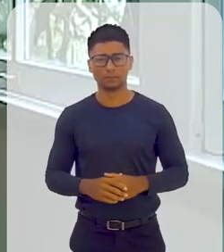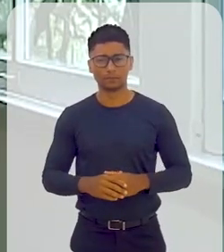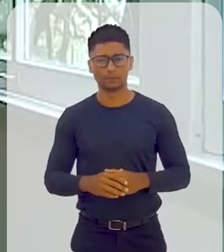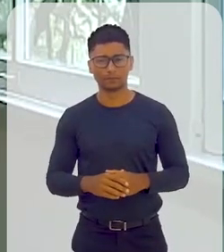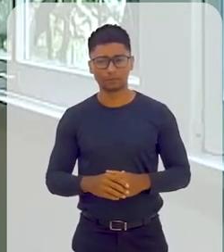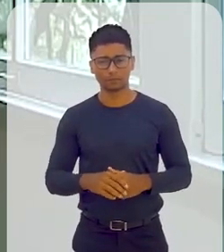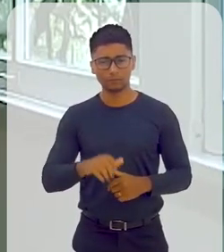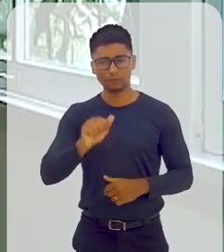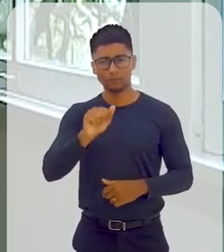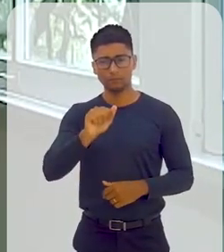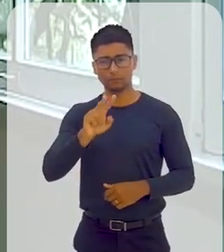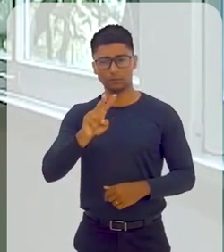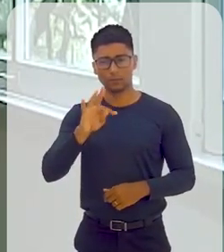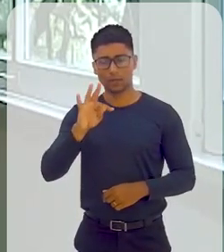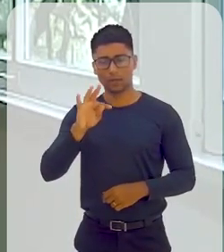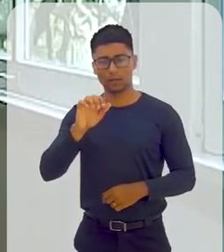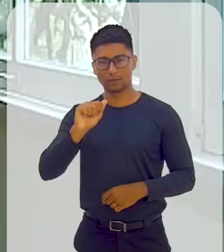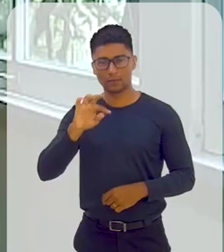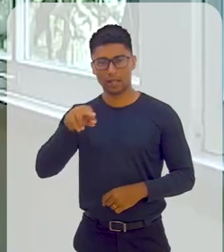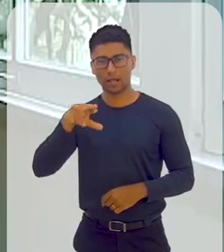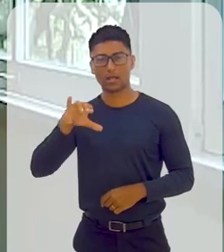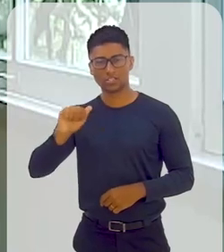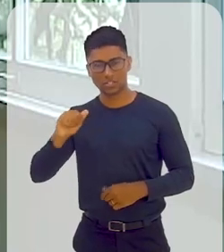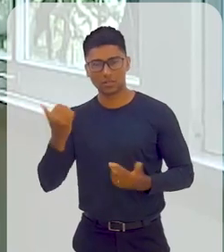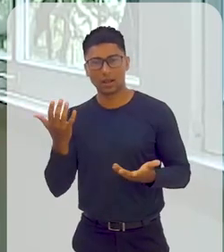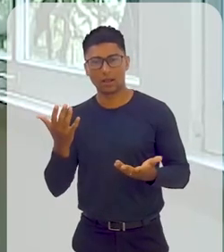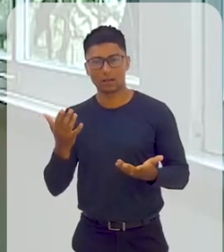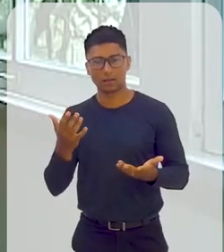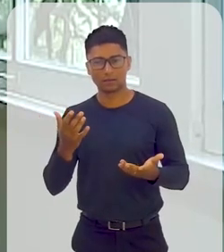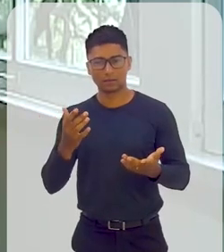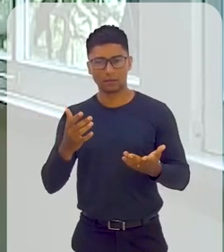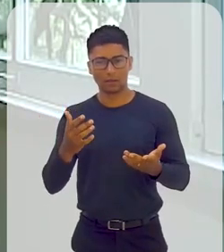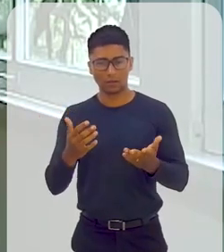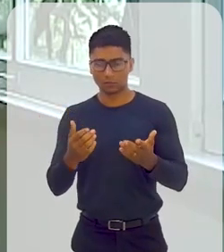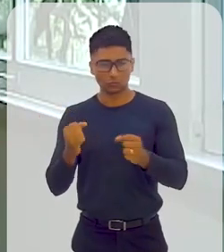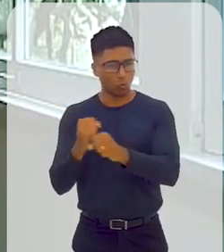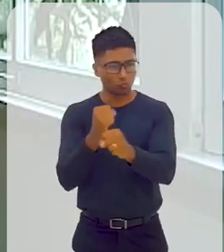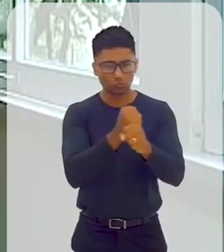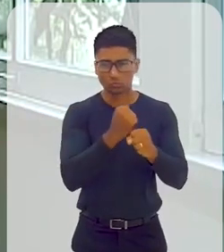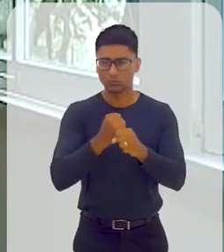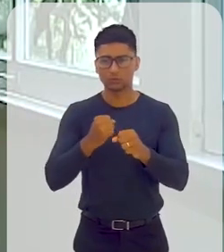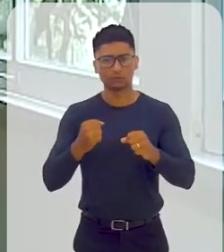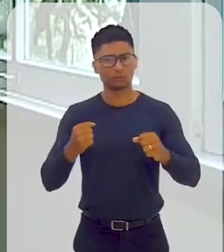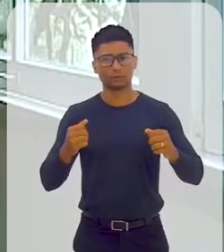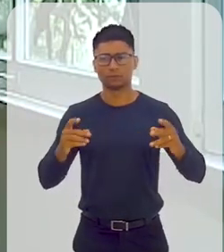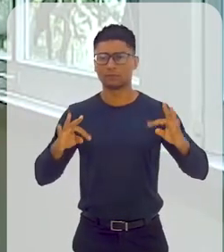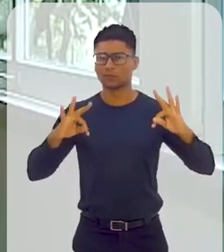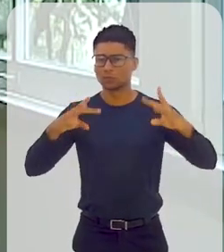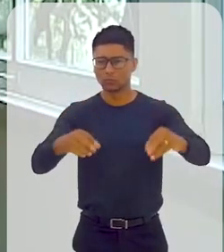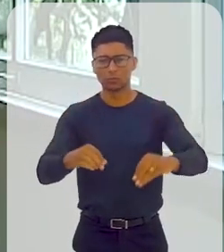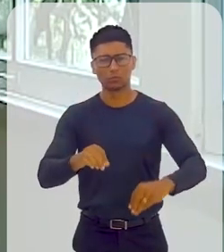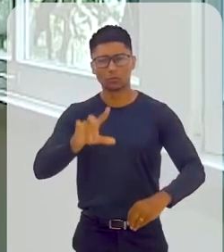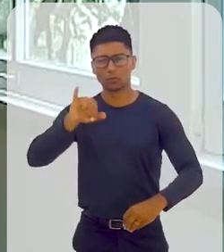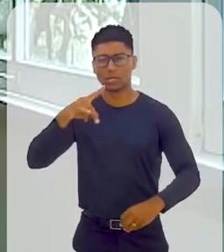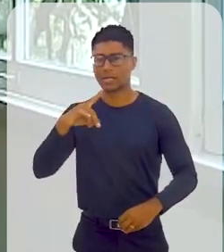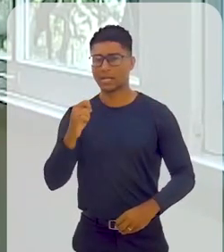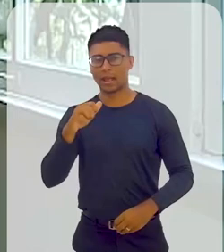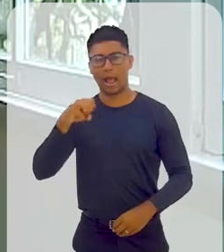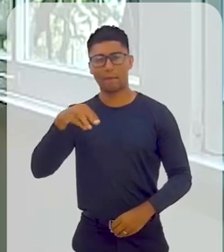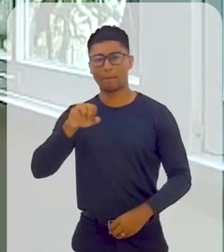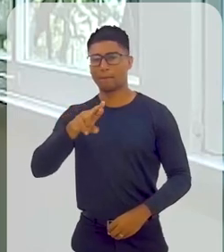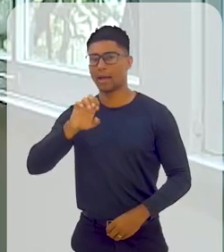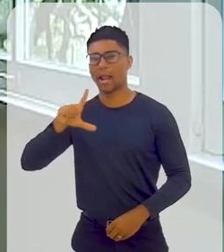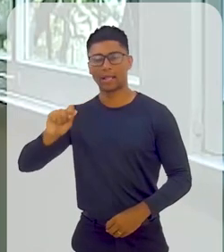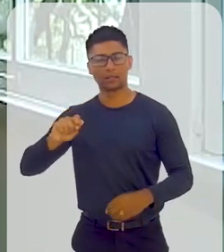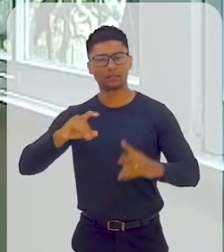duplicação da Avenida Atlântica, do alargamento da praia, etc. Tudo, mais atualmente da